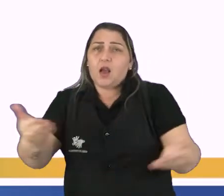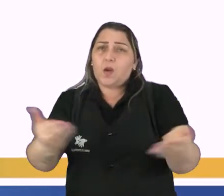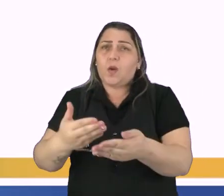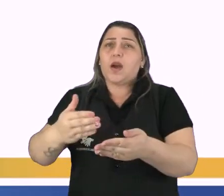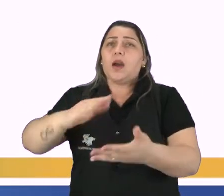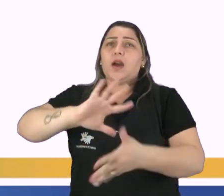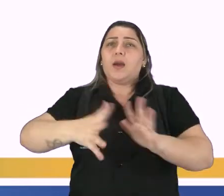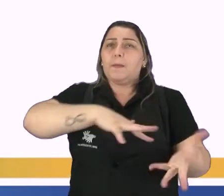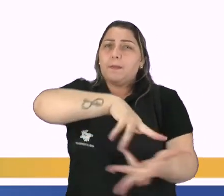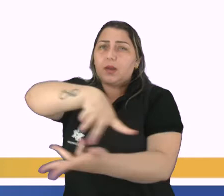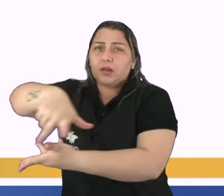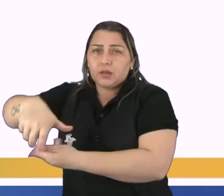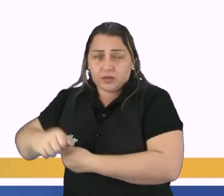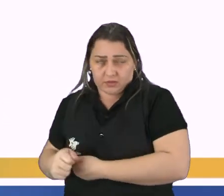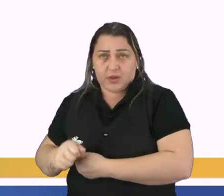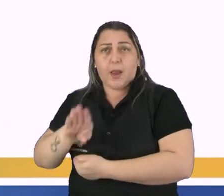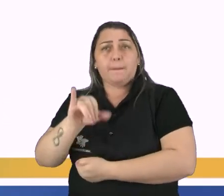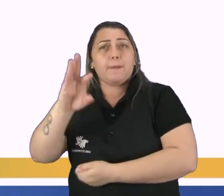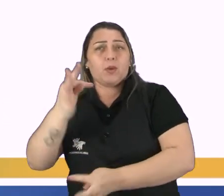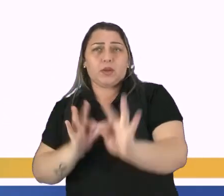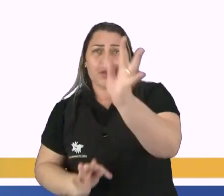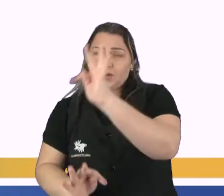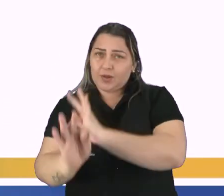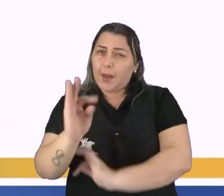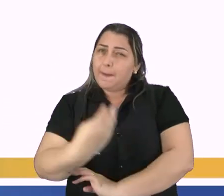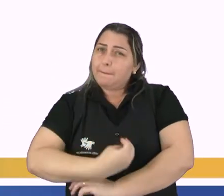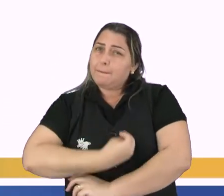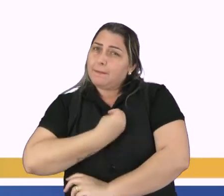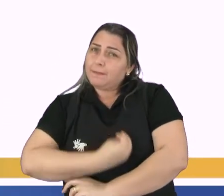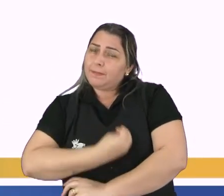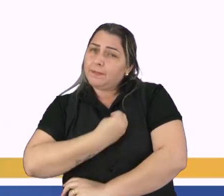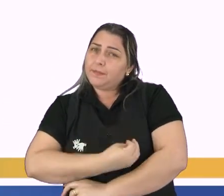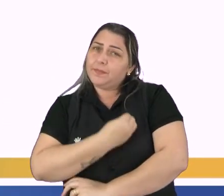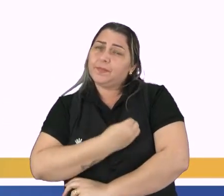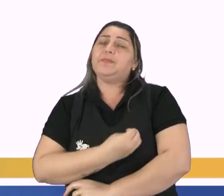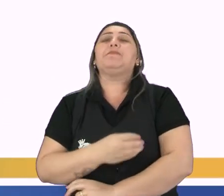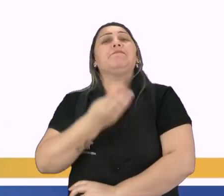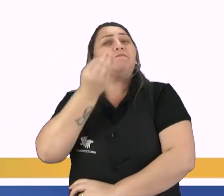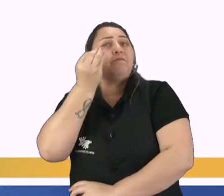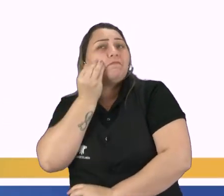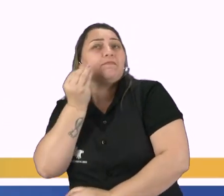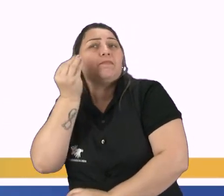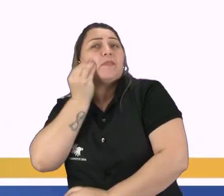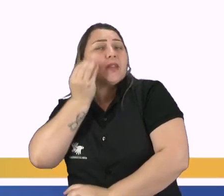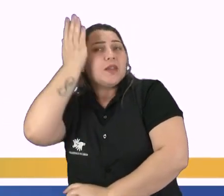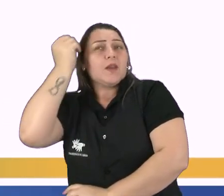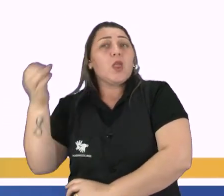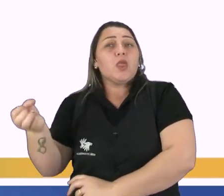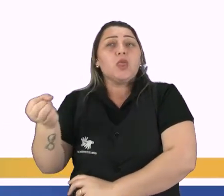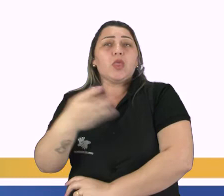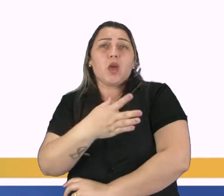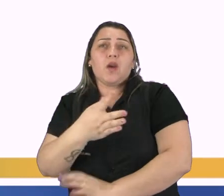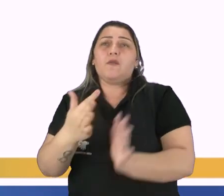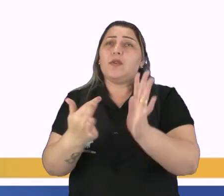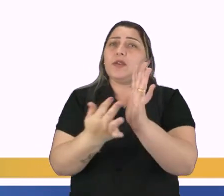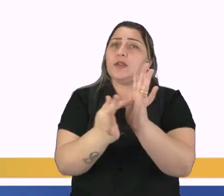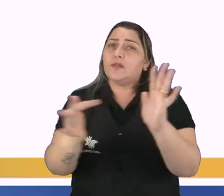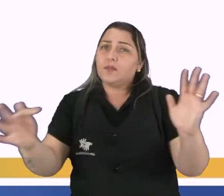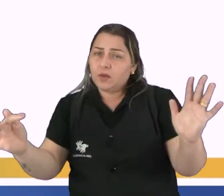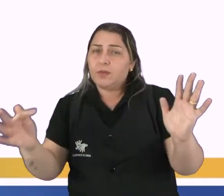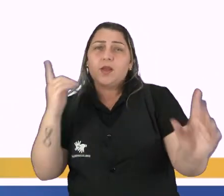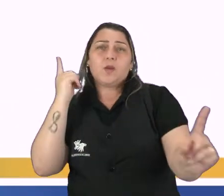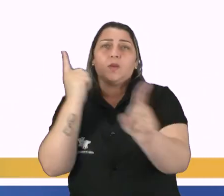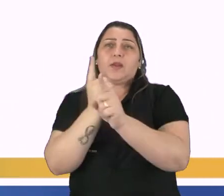pandemia, e que essa biotecnologia está muito presente, para tentar descobrir novas fórmulas, para poder